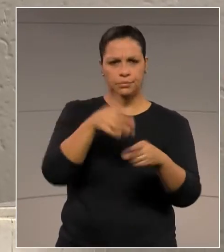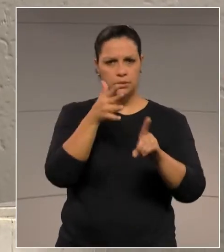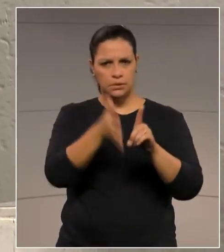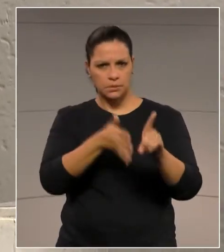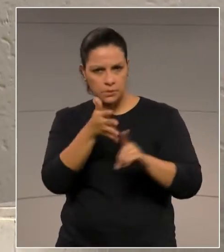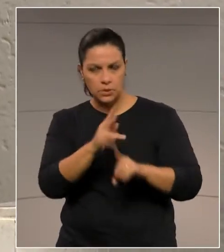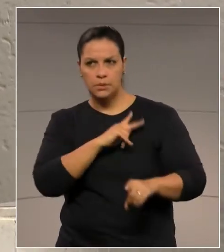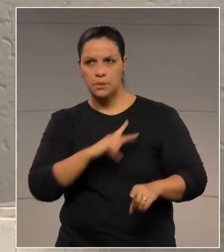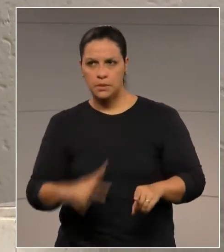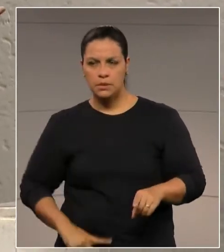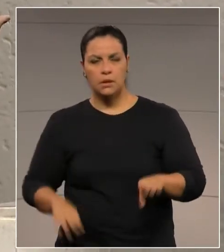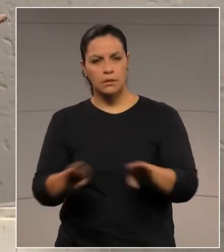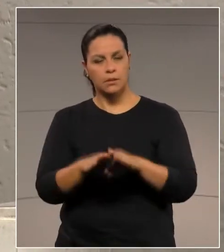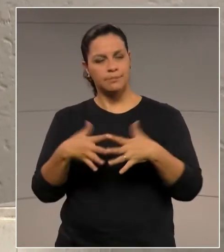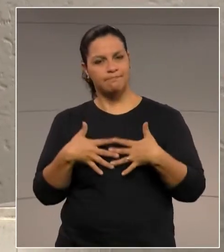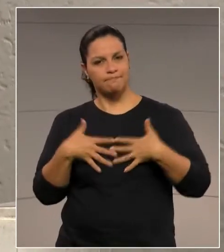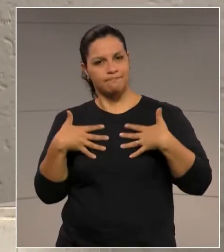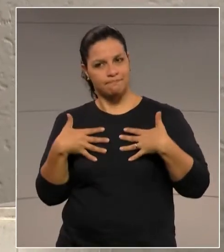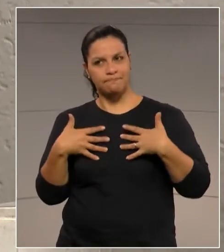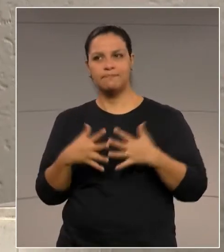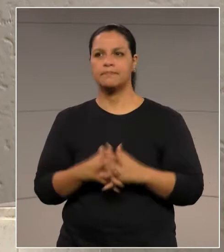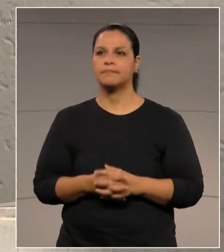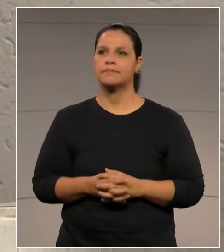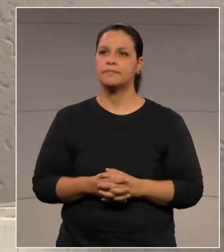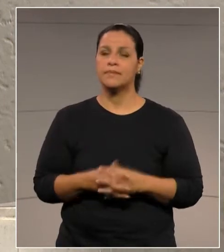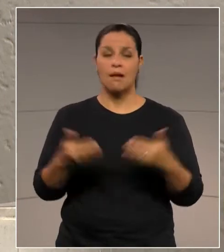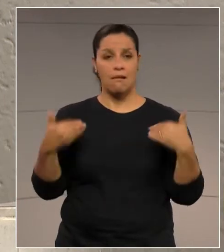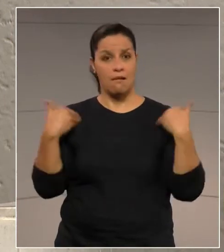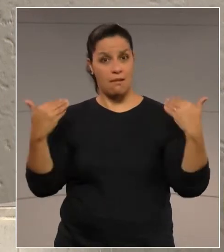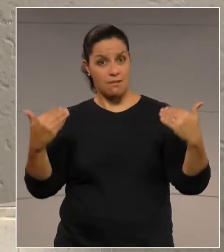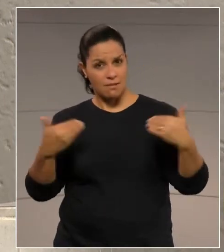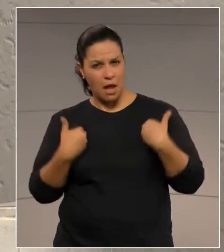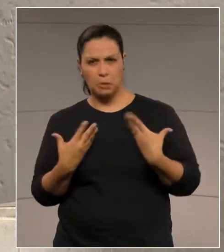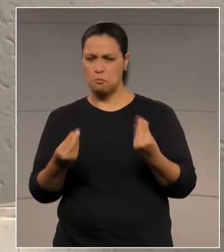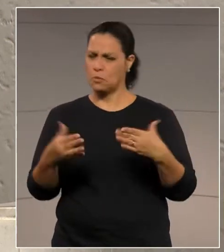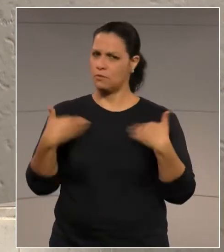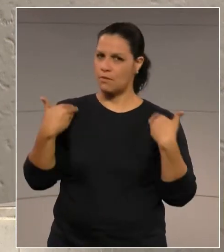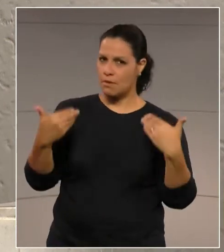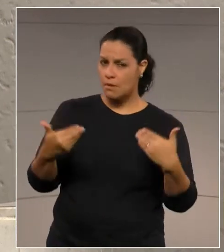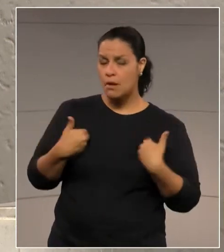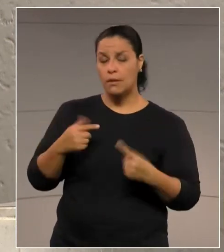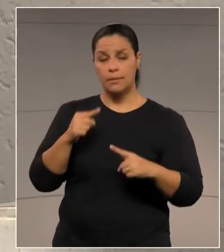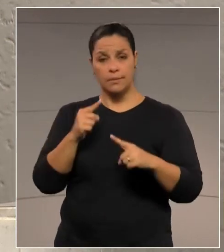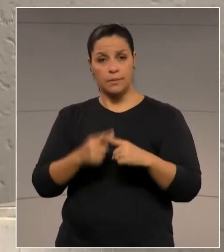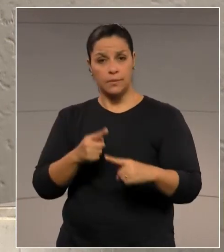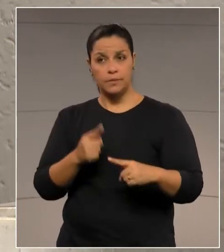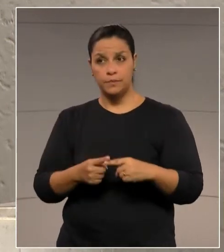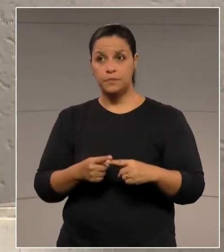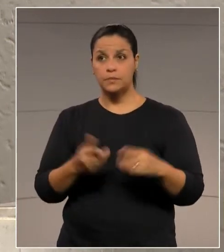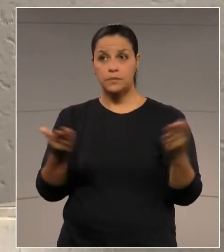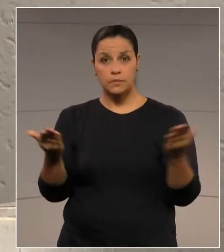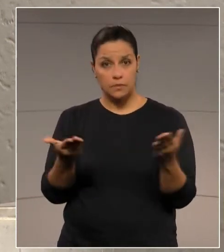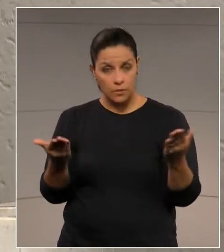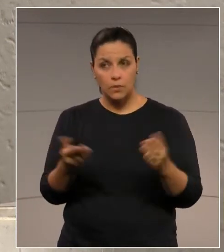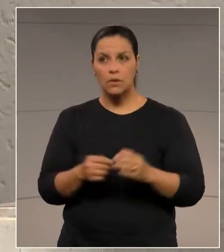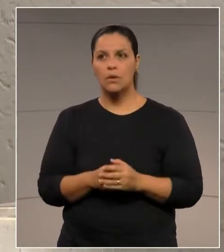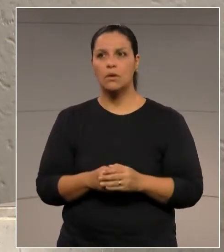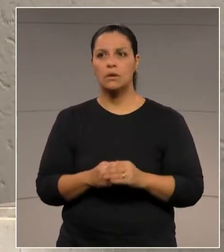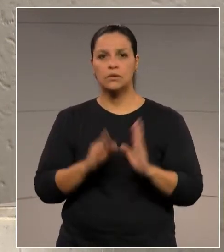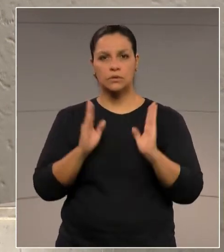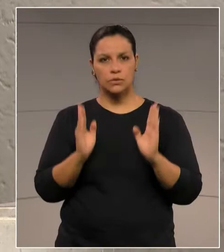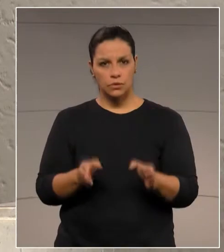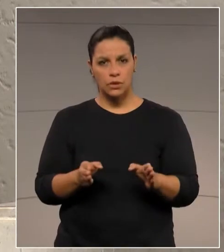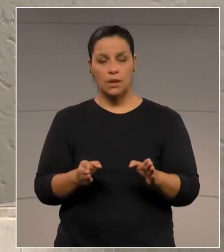com uma satisfação enorme, com uma alegria enorme, porque finalmente foi